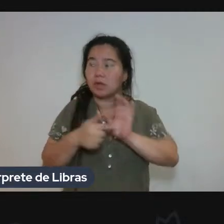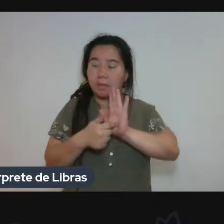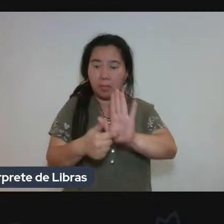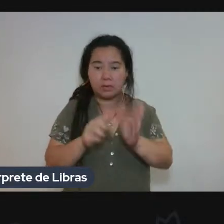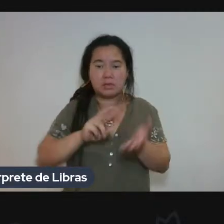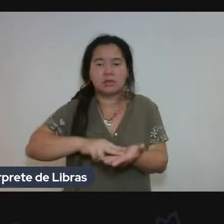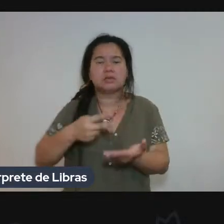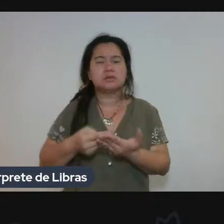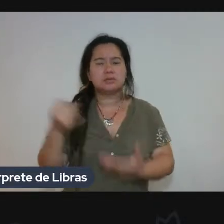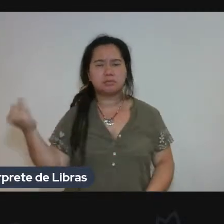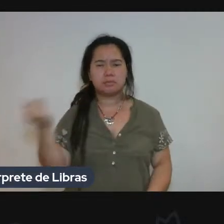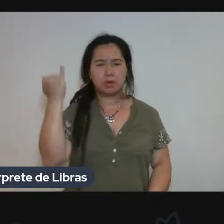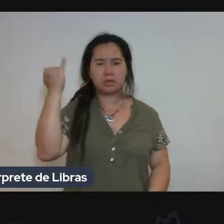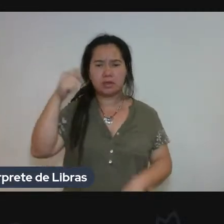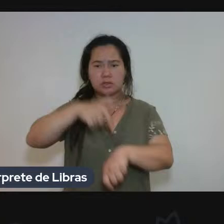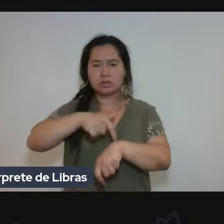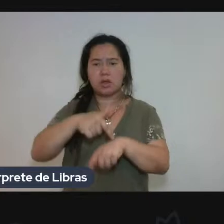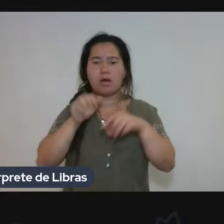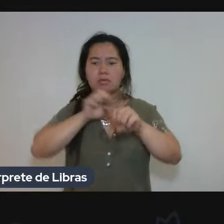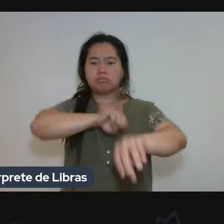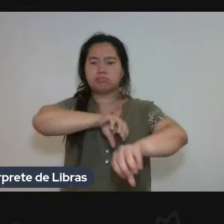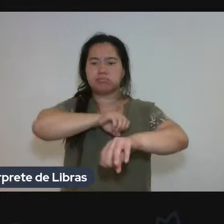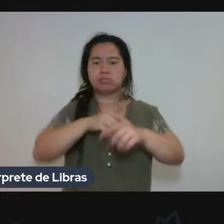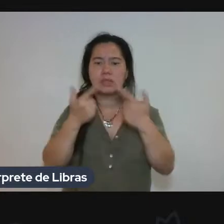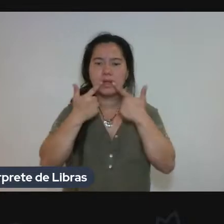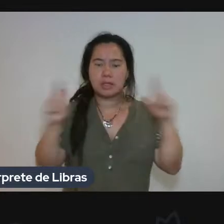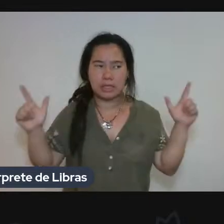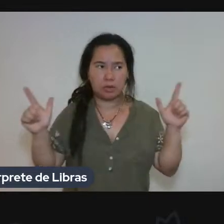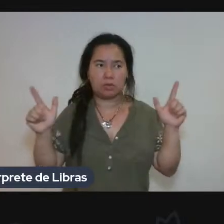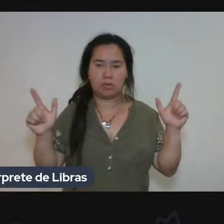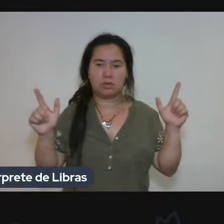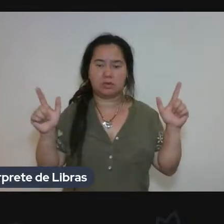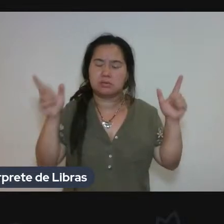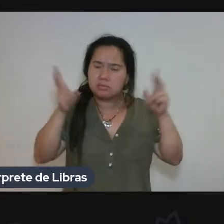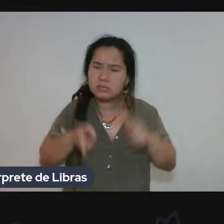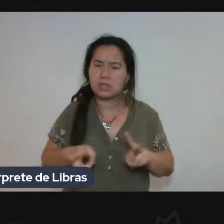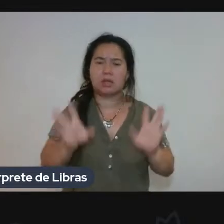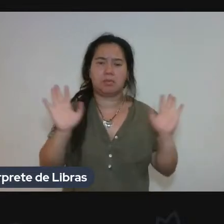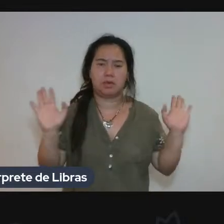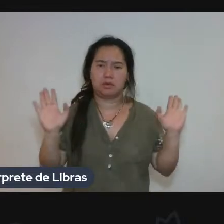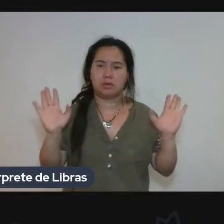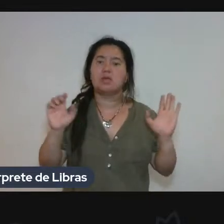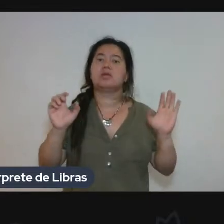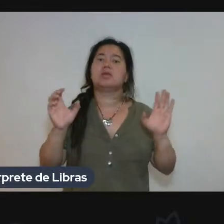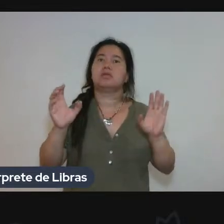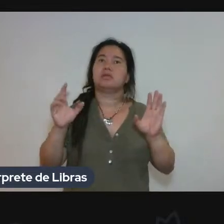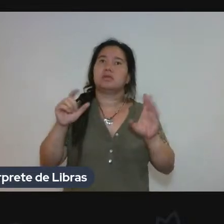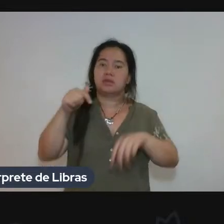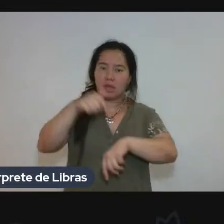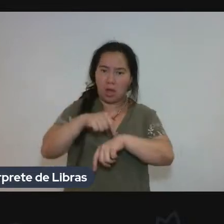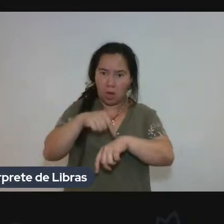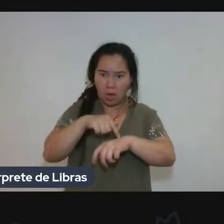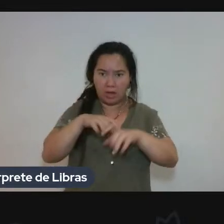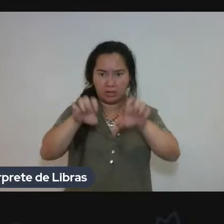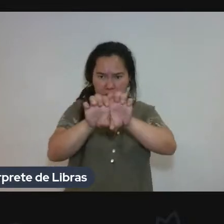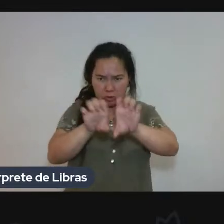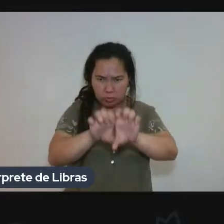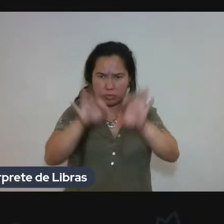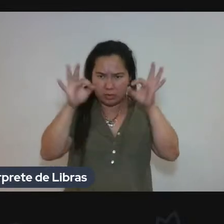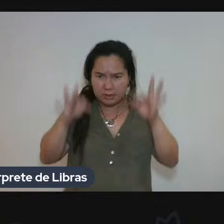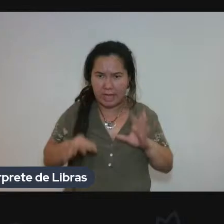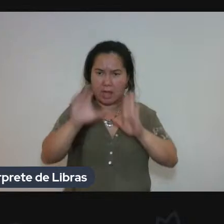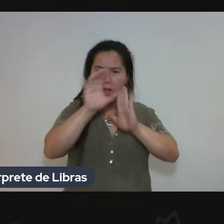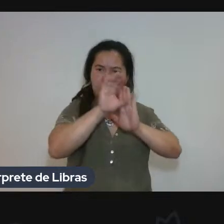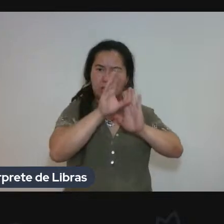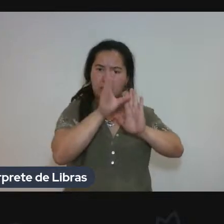sempre esteve presente no ensino de línguas, de forma intuitiva ou de forma estruturada, mais ou menos explícita.